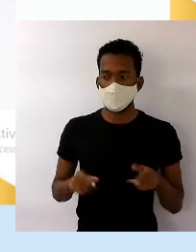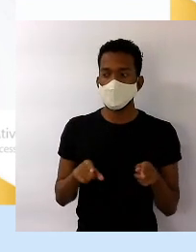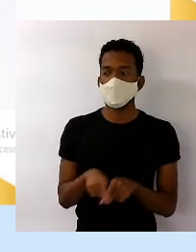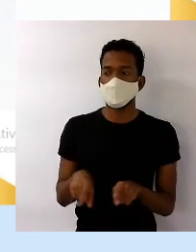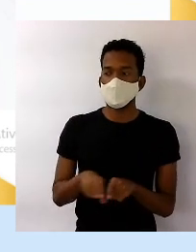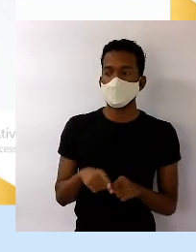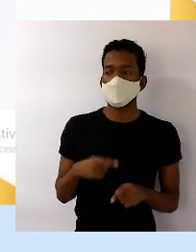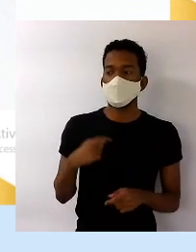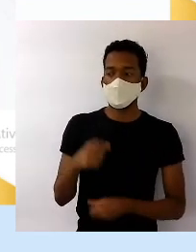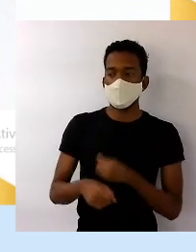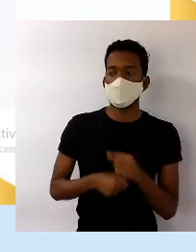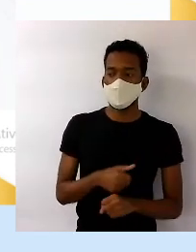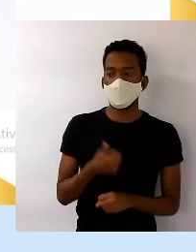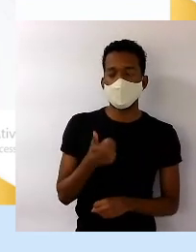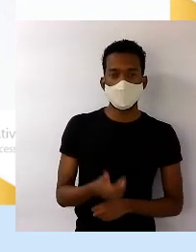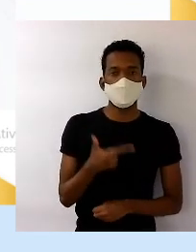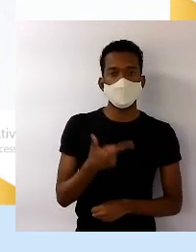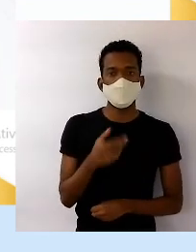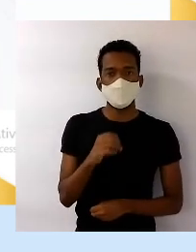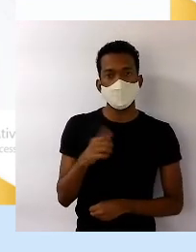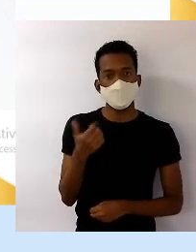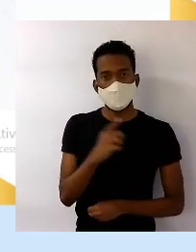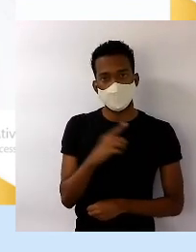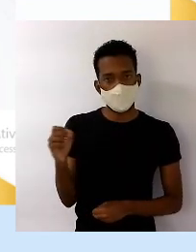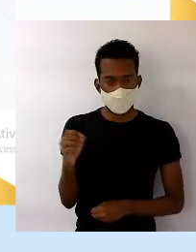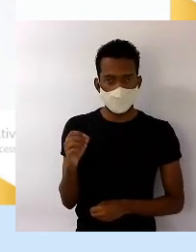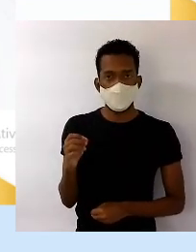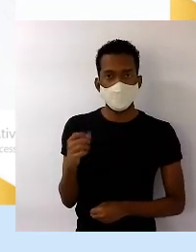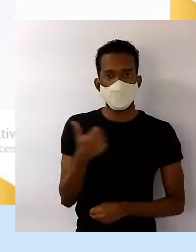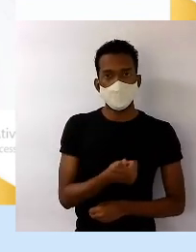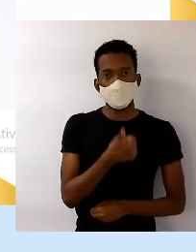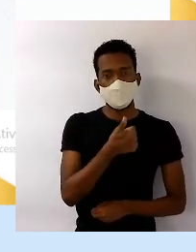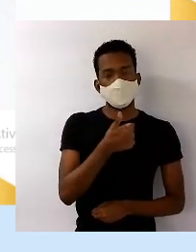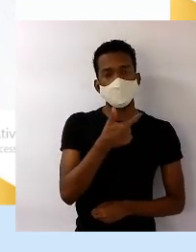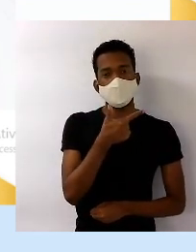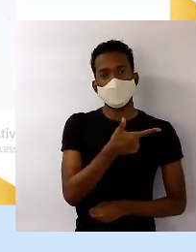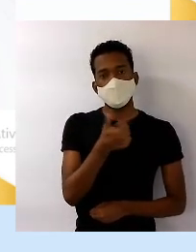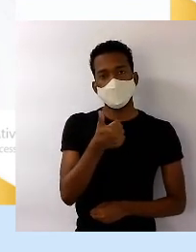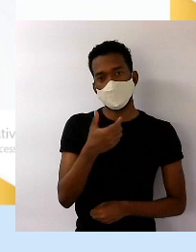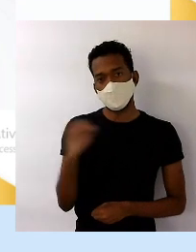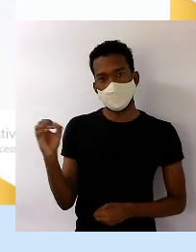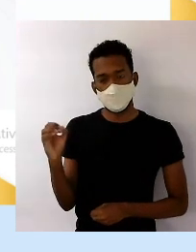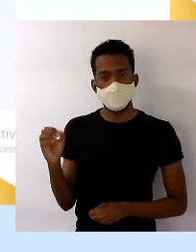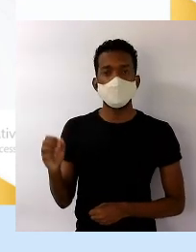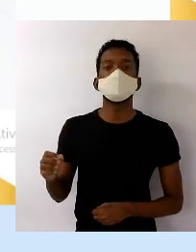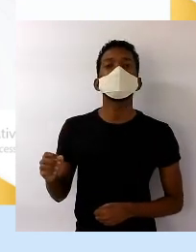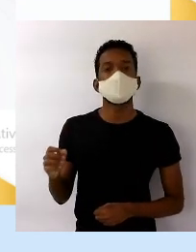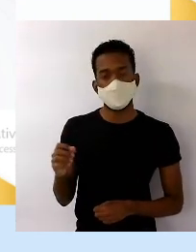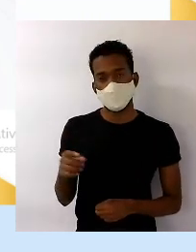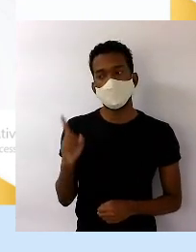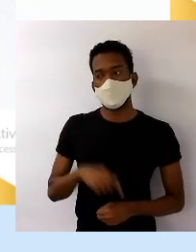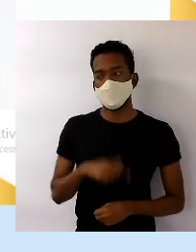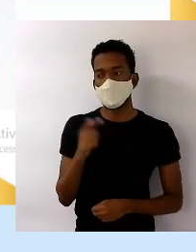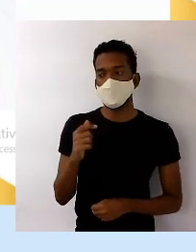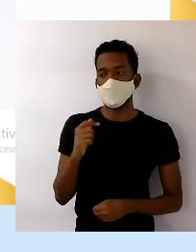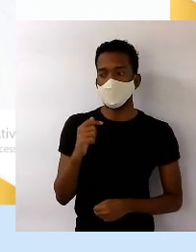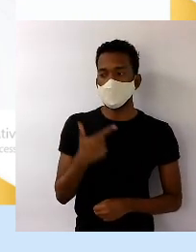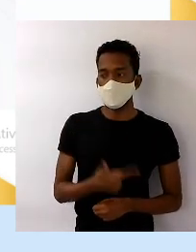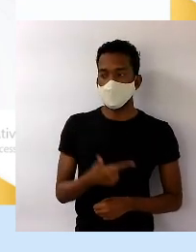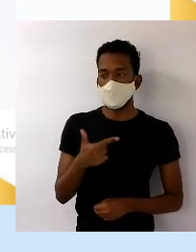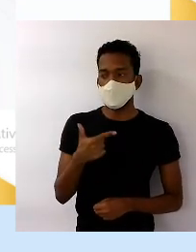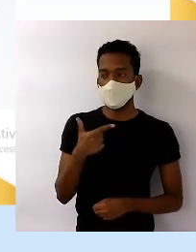de 2100 estima uma população de 272 milhões de habitantes.